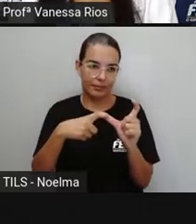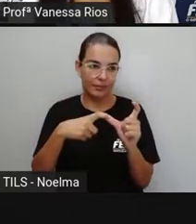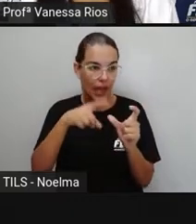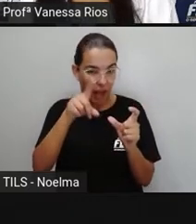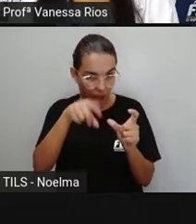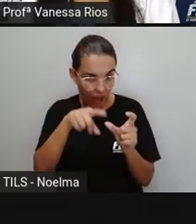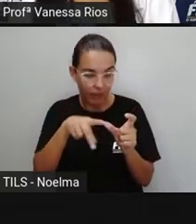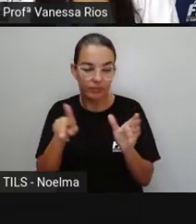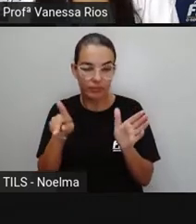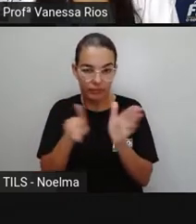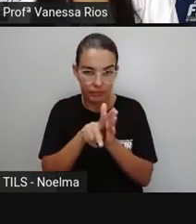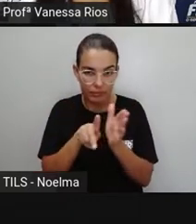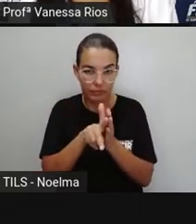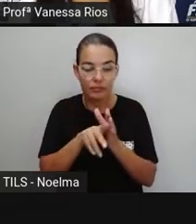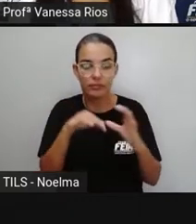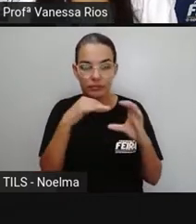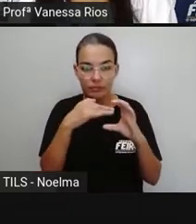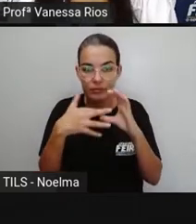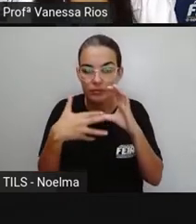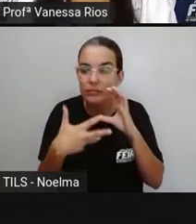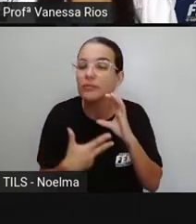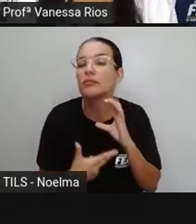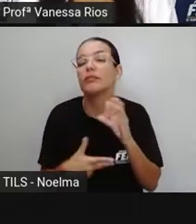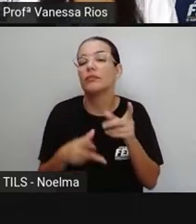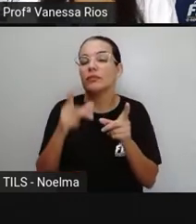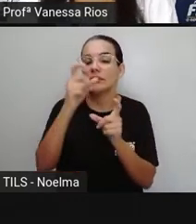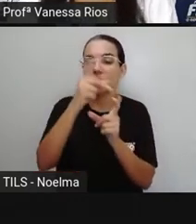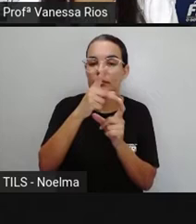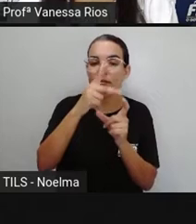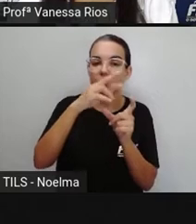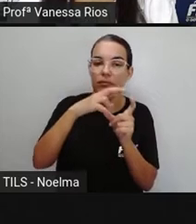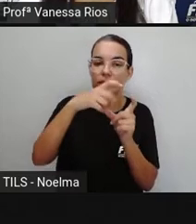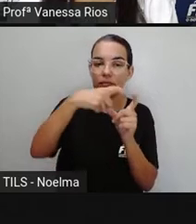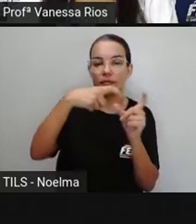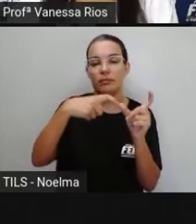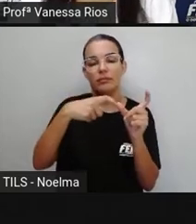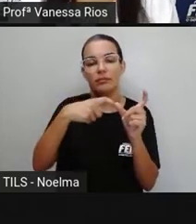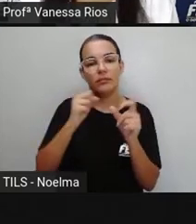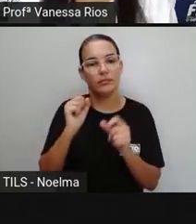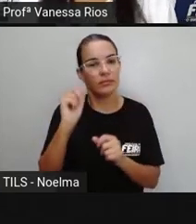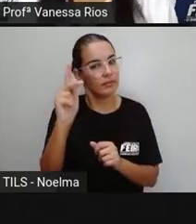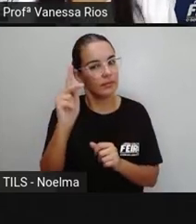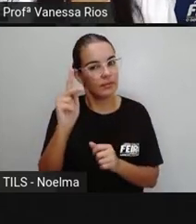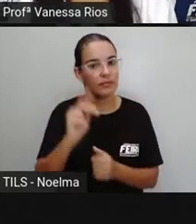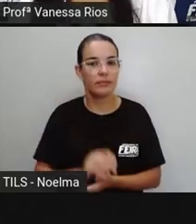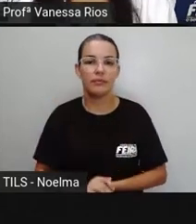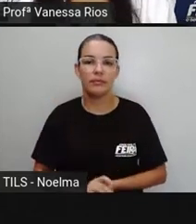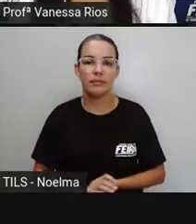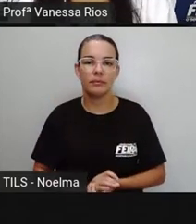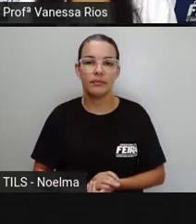número, elas são classificadas como pró-paroxítonas.